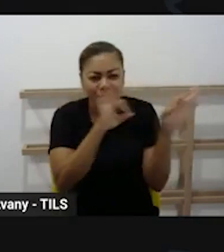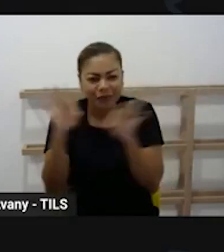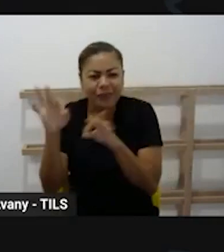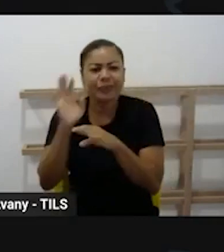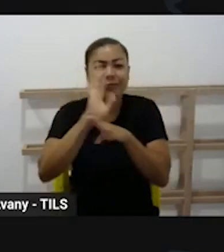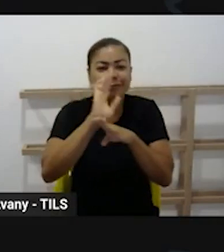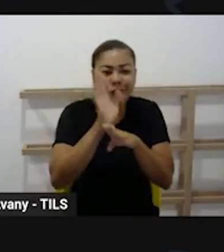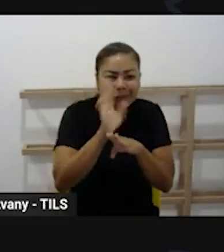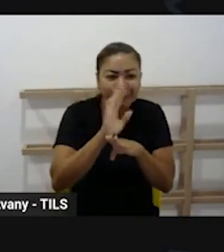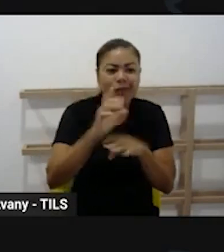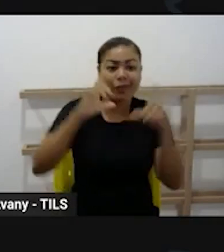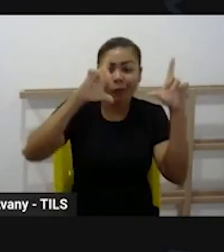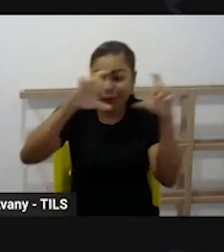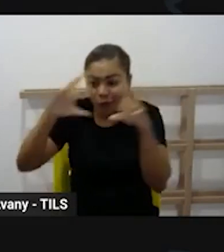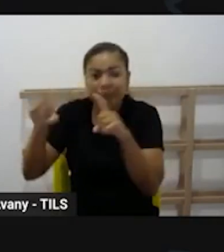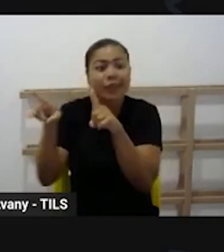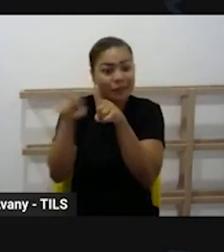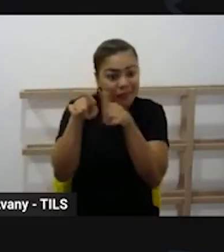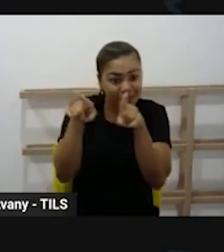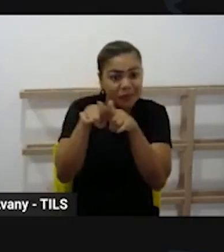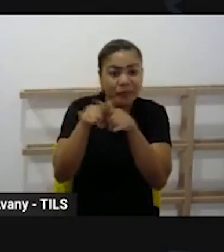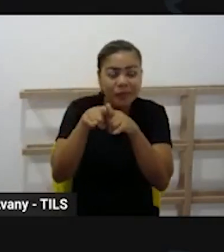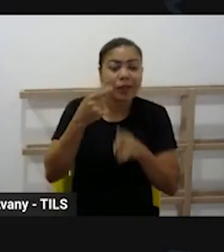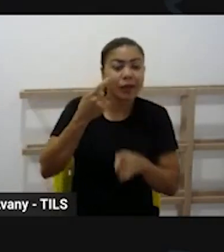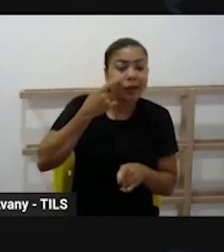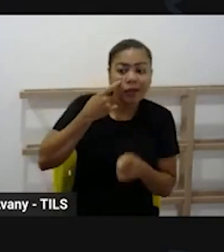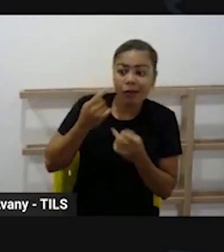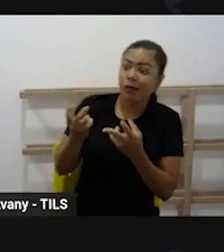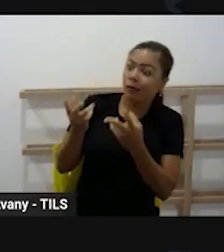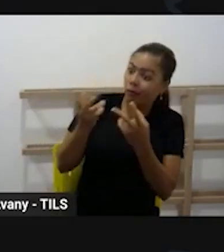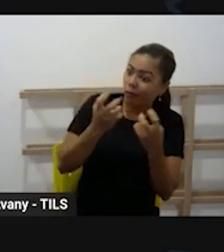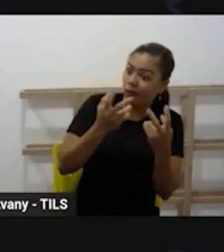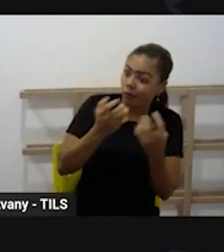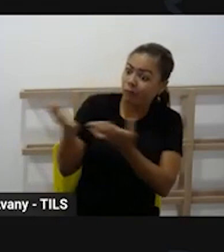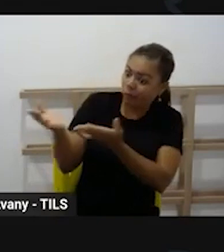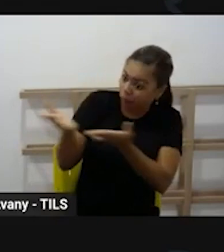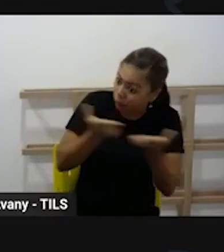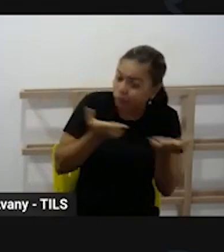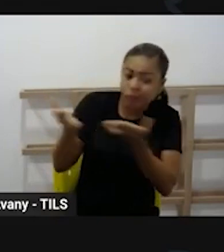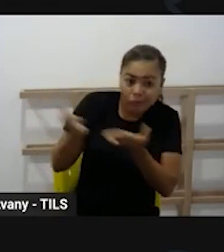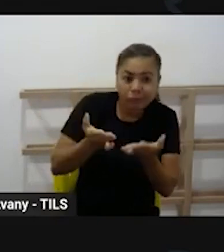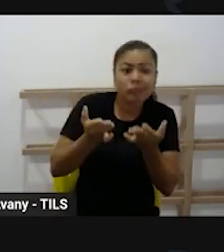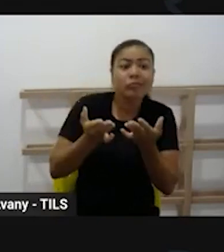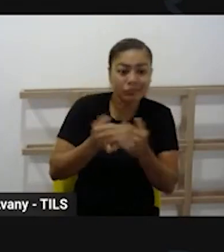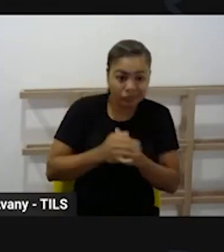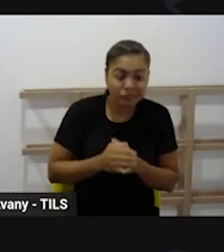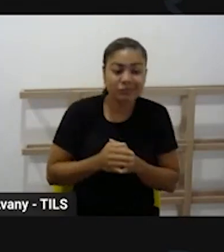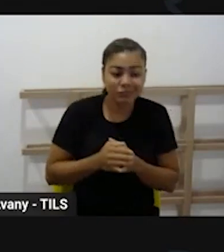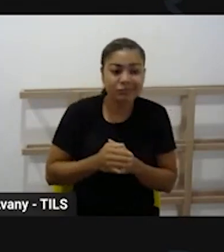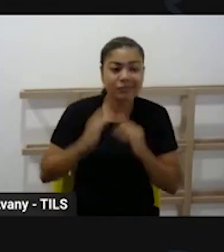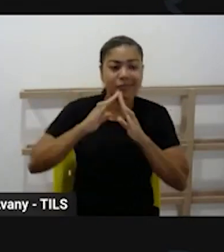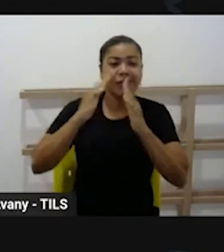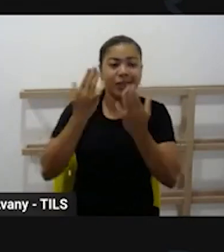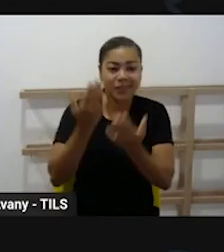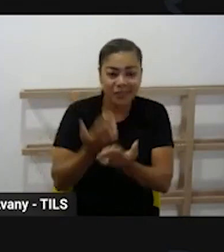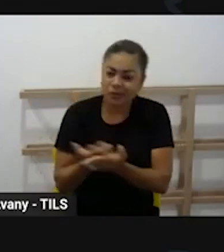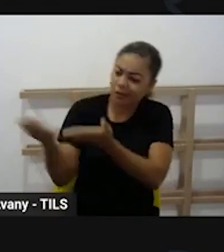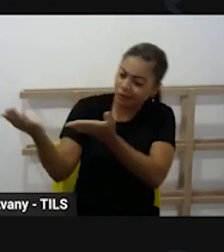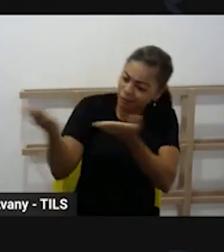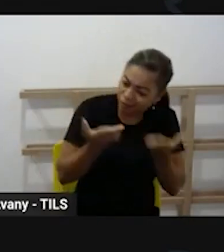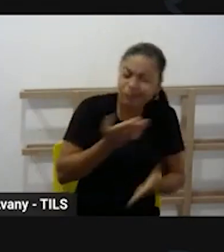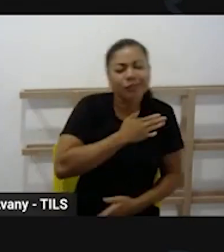que mostram esse acolhimento, essa integração da família com a escola. Então, qual é o objetivo?